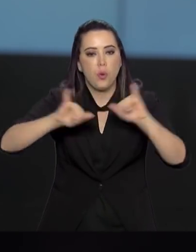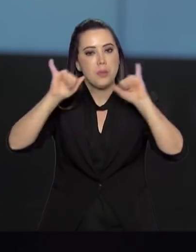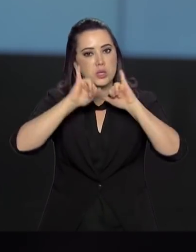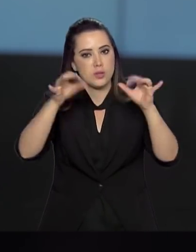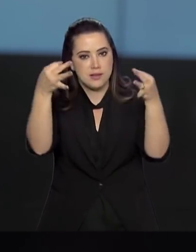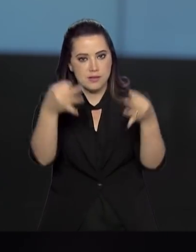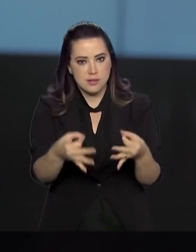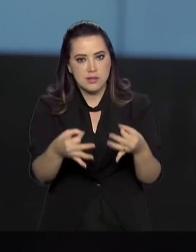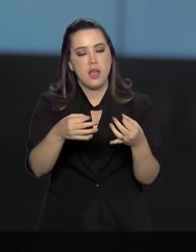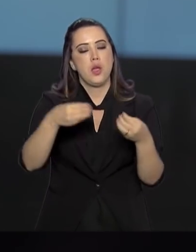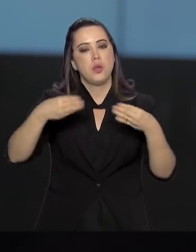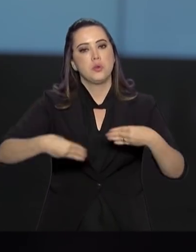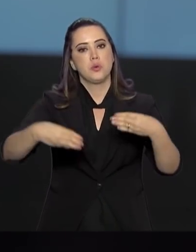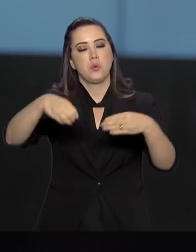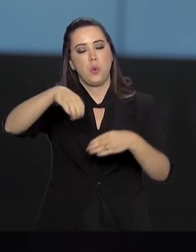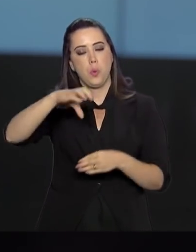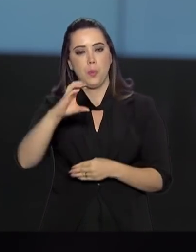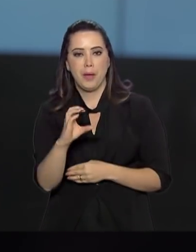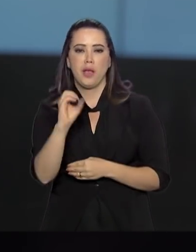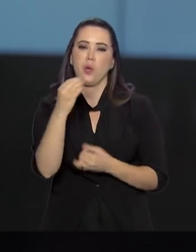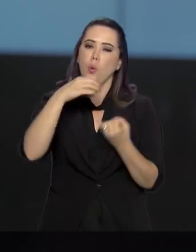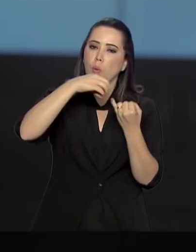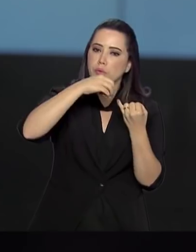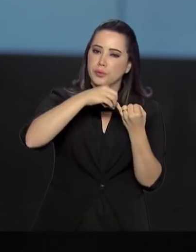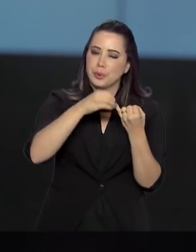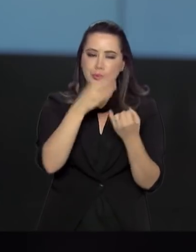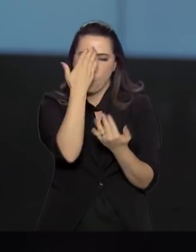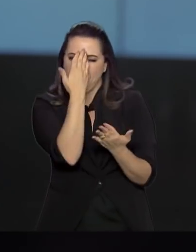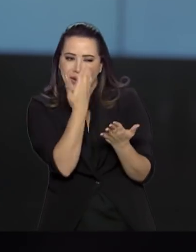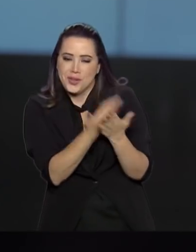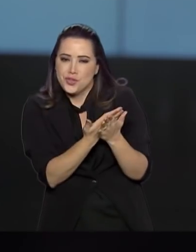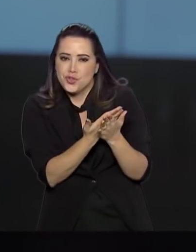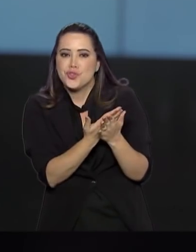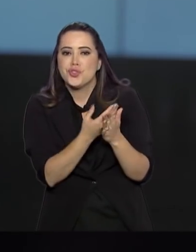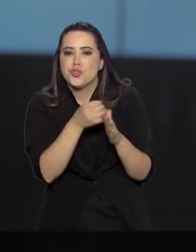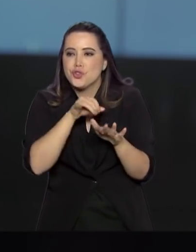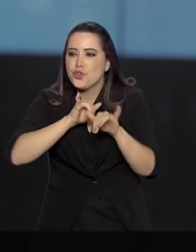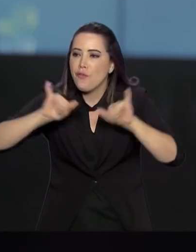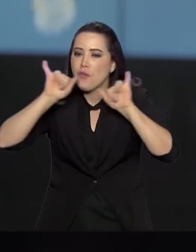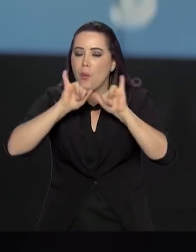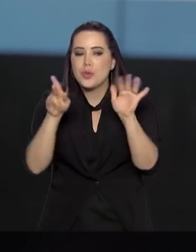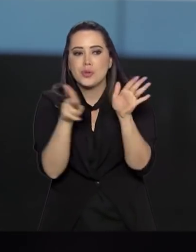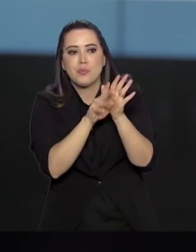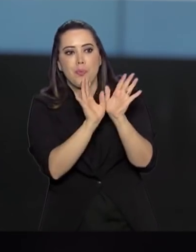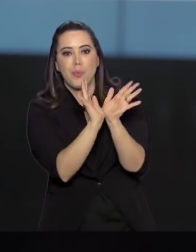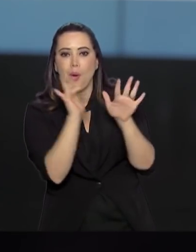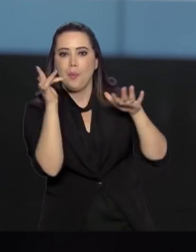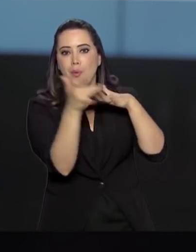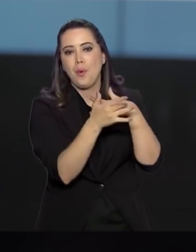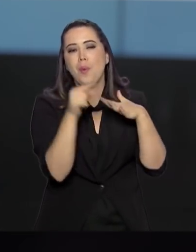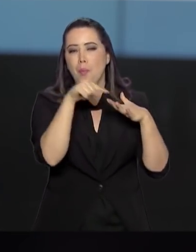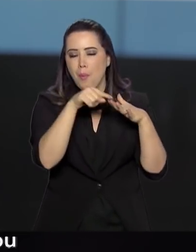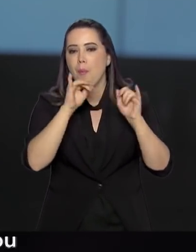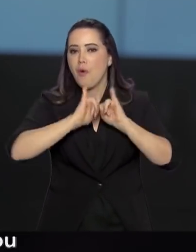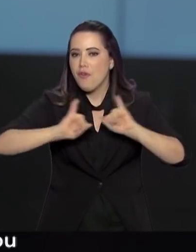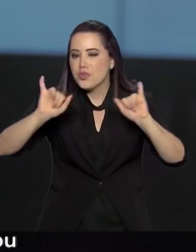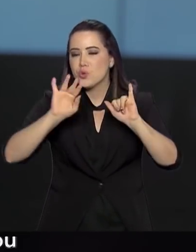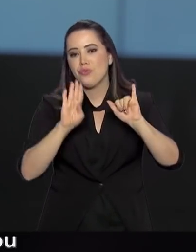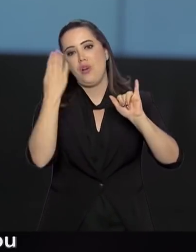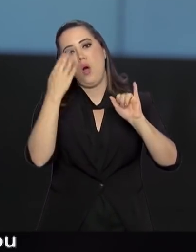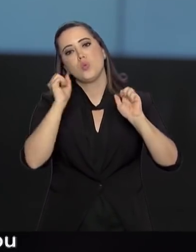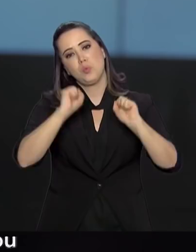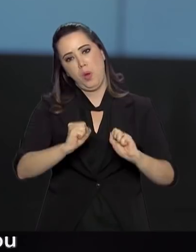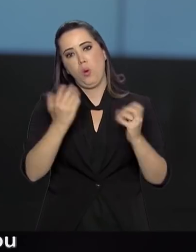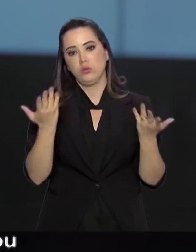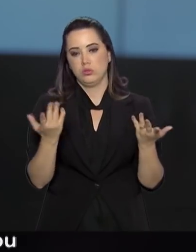do INEP. Duvide de informações que são compartilhadas nas redes sociais. Podem ser fake news. No mais,